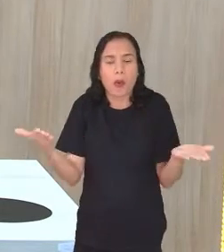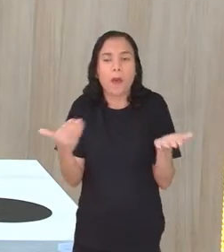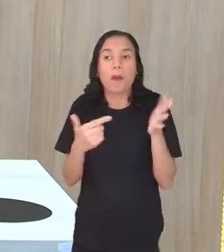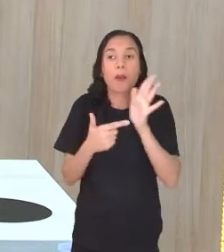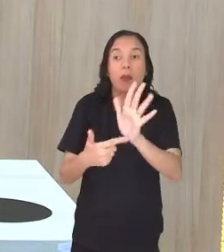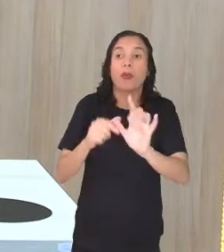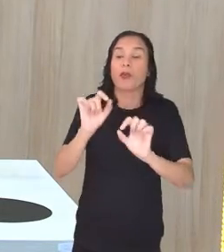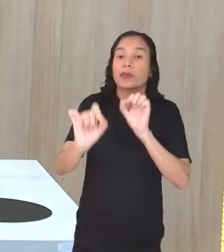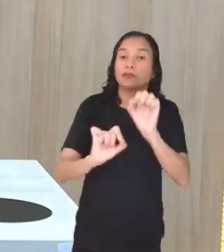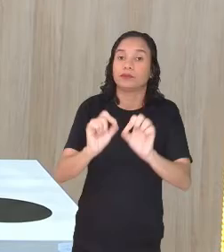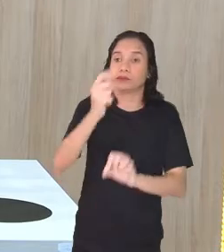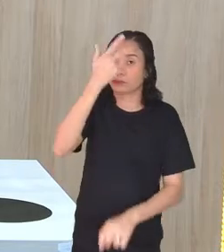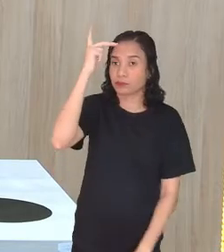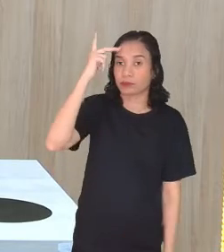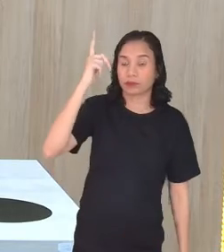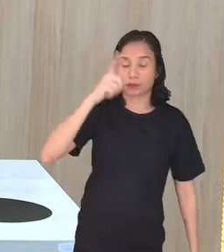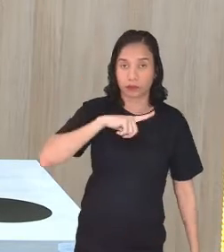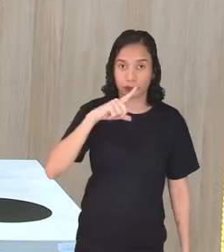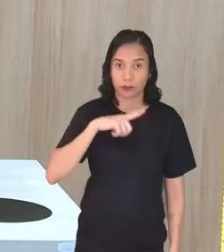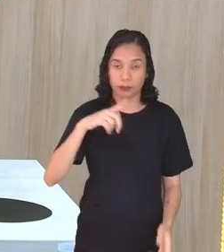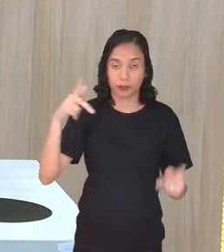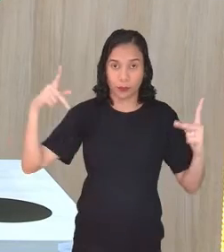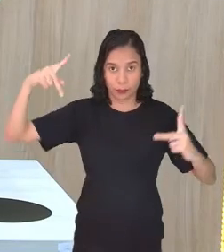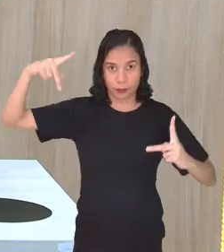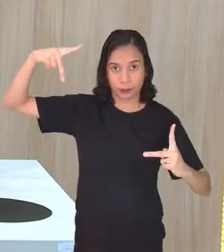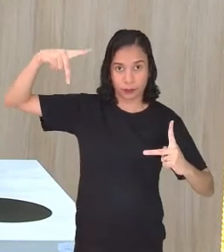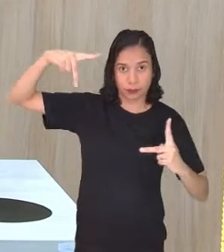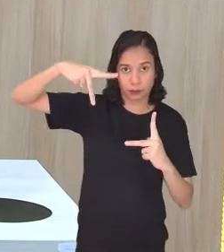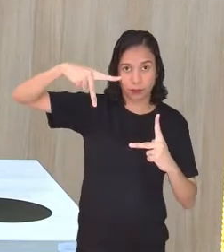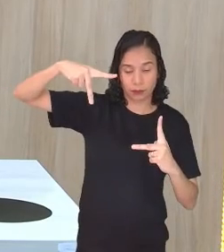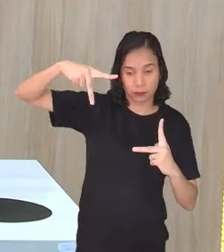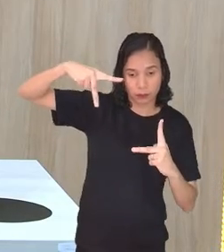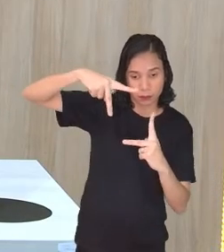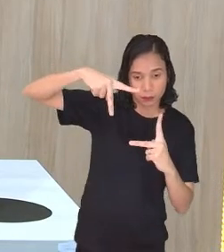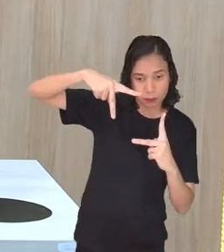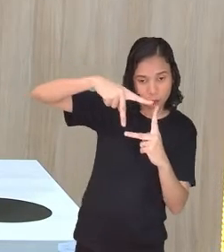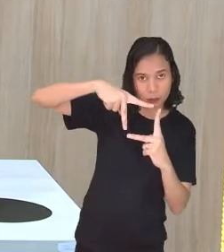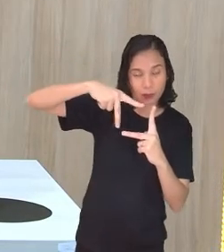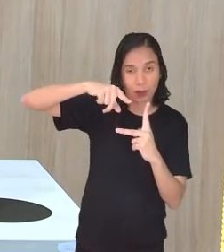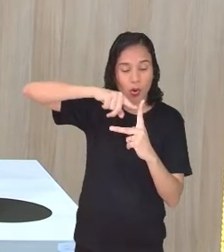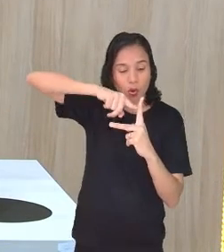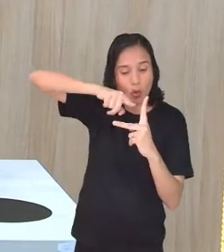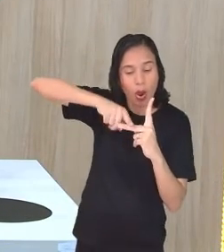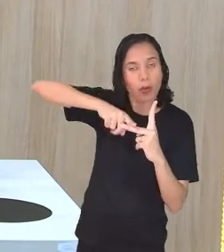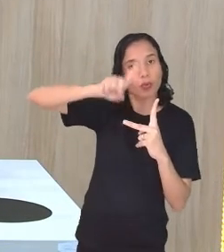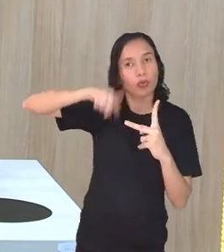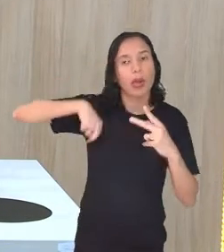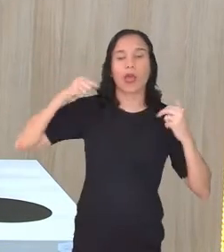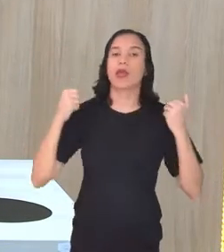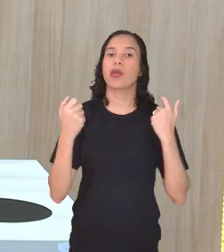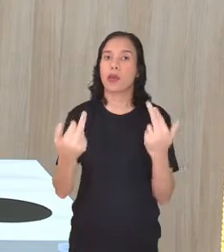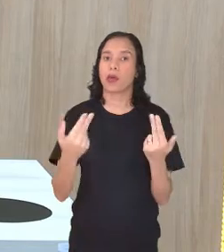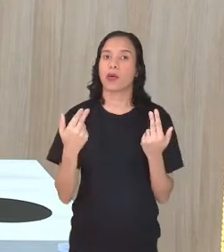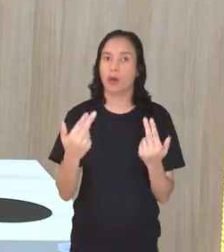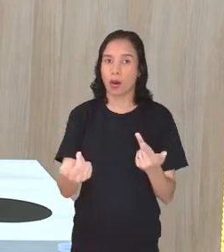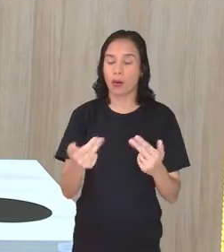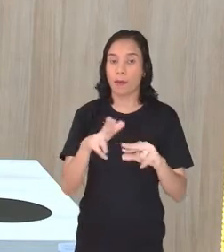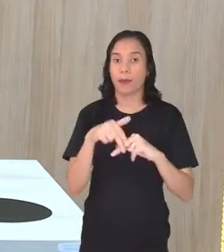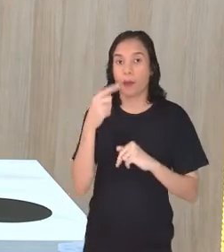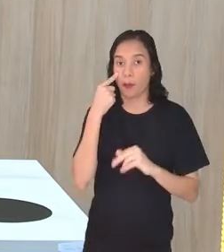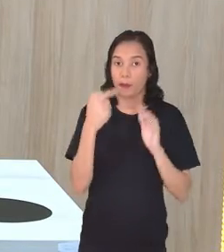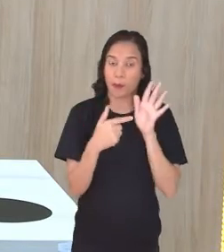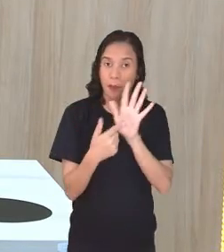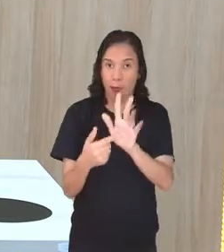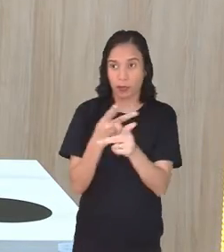mostrar que quando você reduz uma figura, os ângulos continuam o mesmo. E aí eu vou